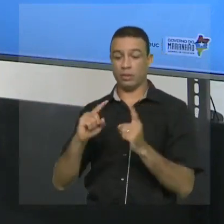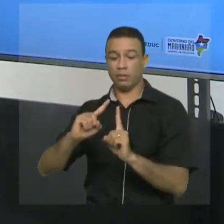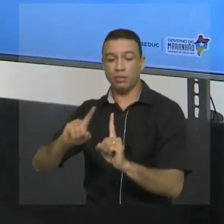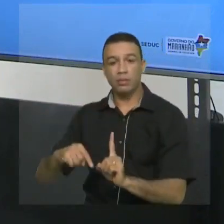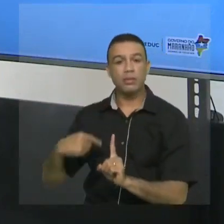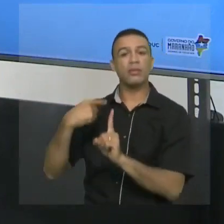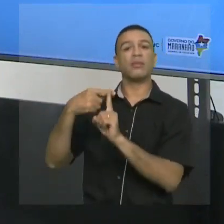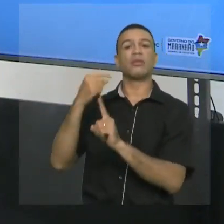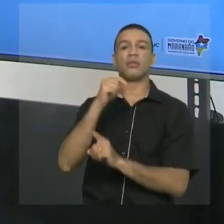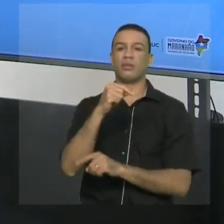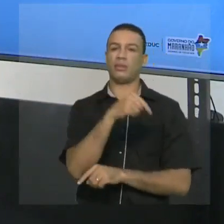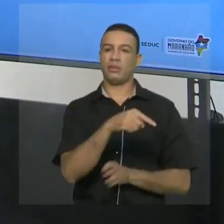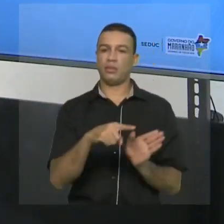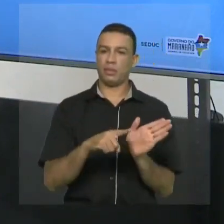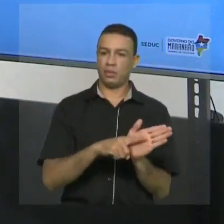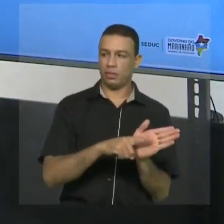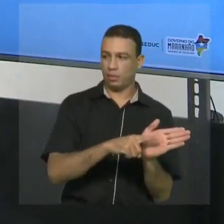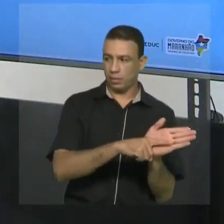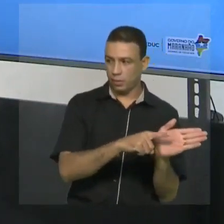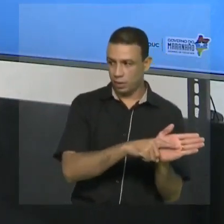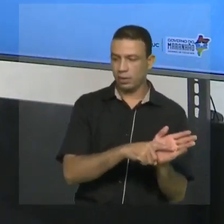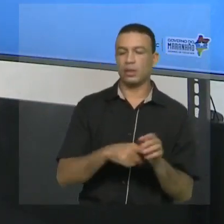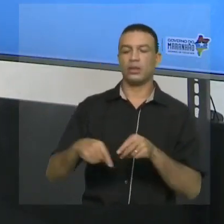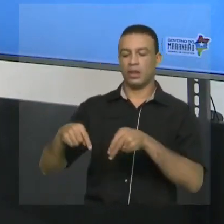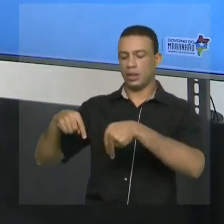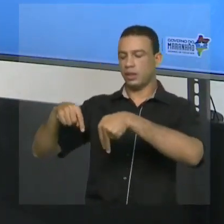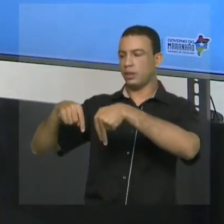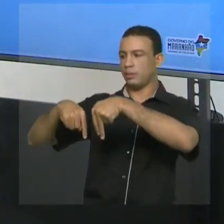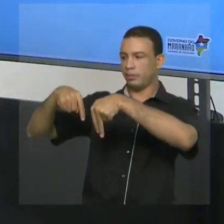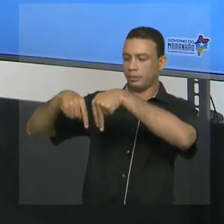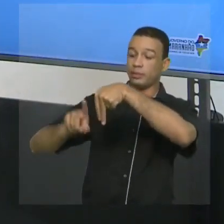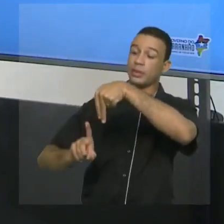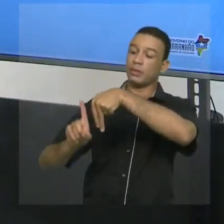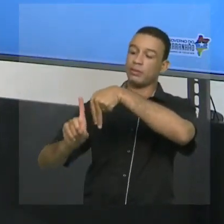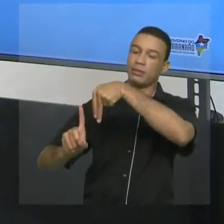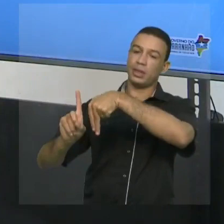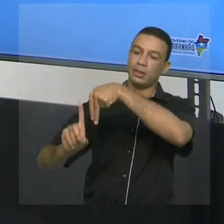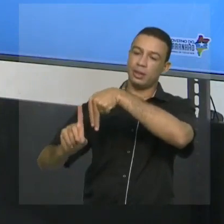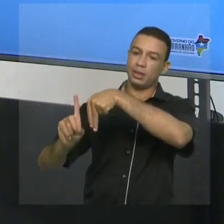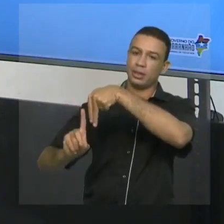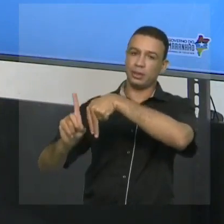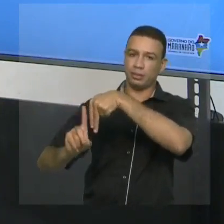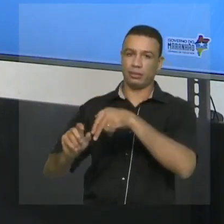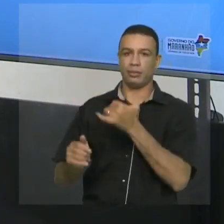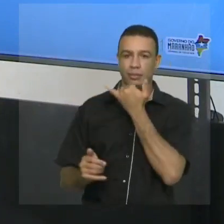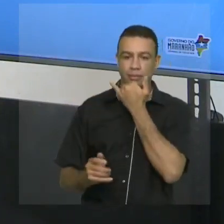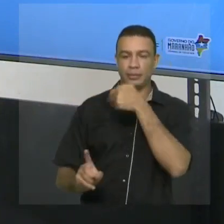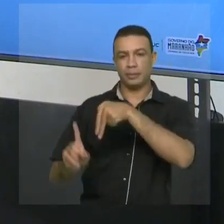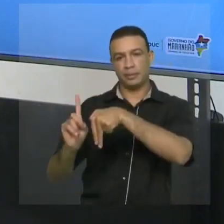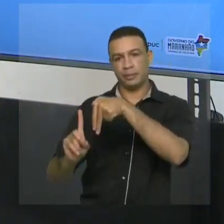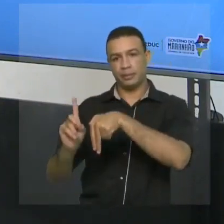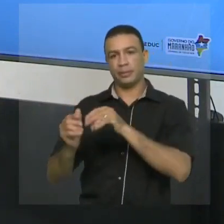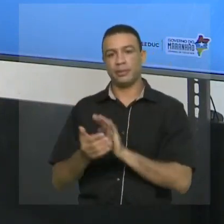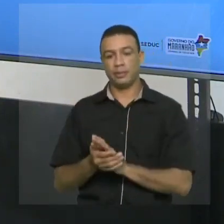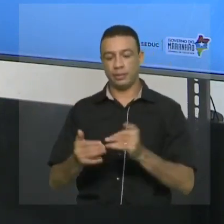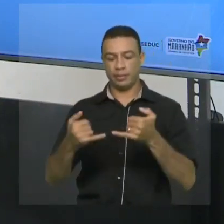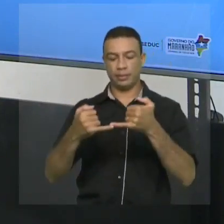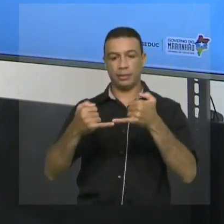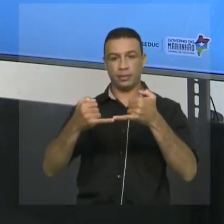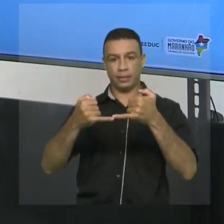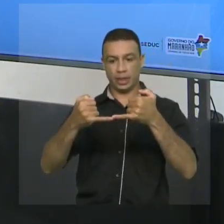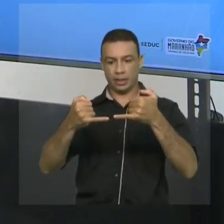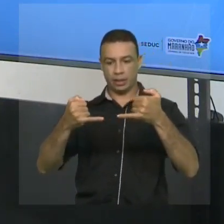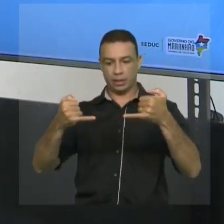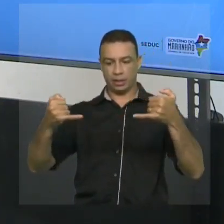beleza? Então, vamos lá. Aí a gente tem o quê? Uma reta numérica. É um recurso utilizado para a